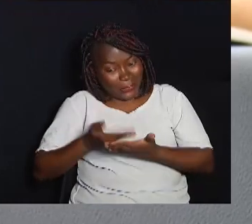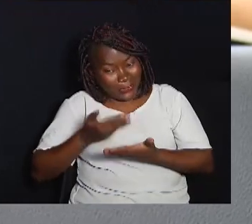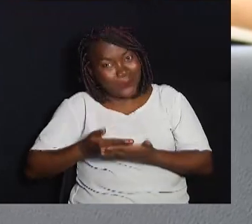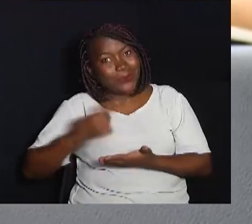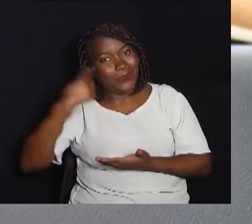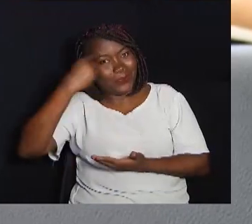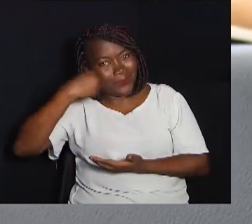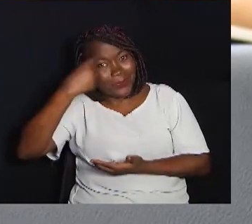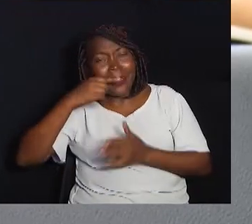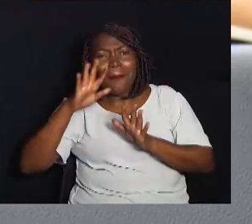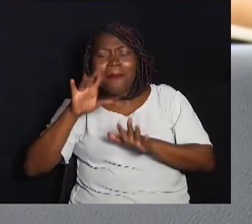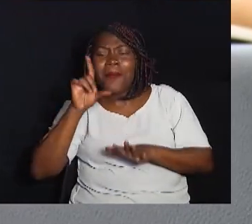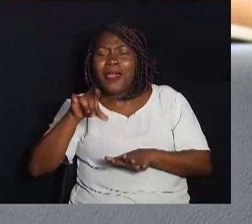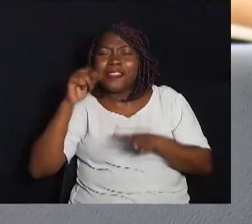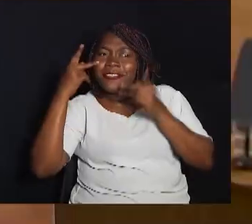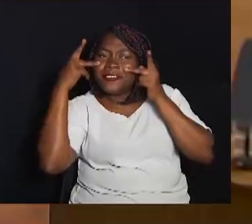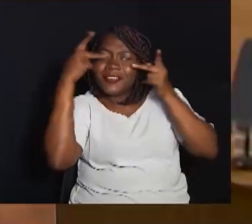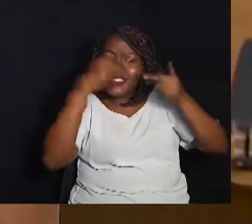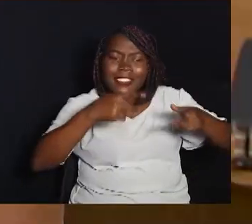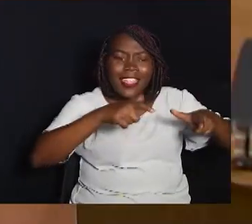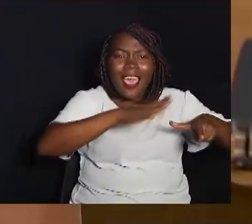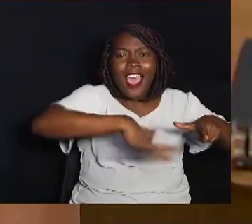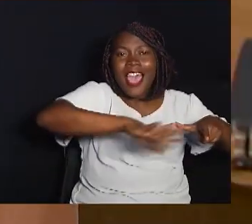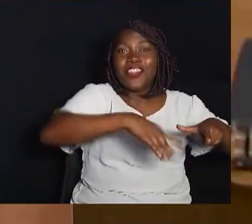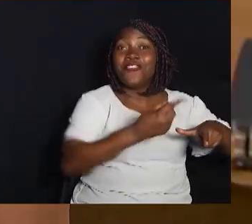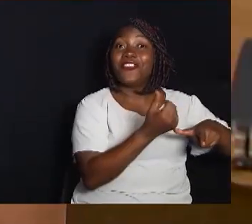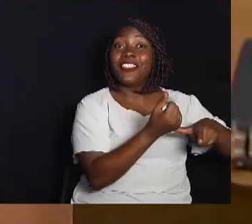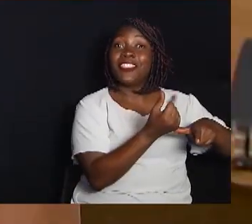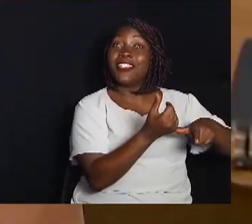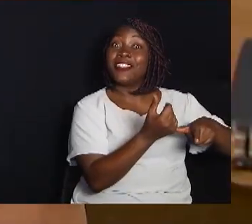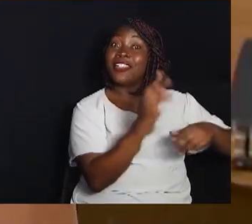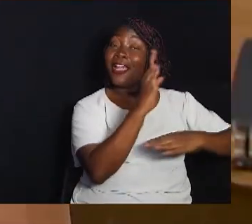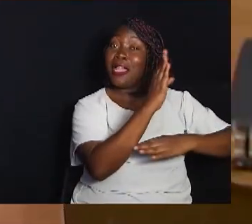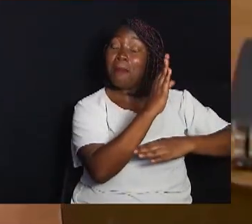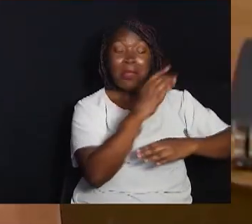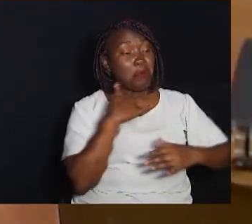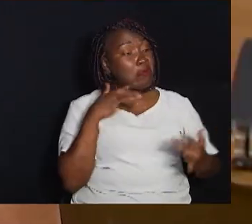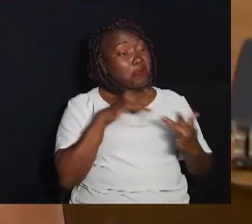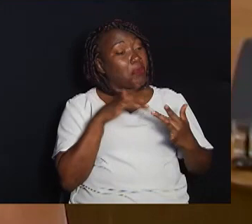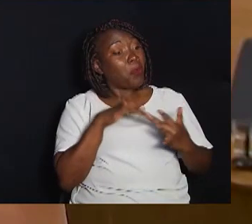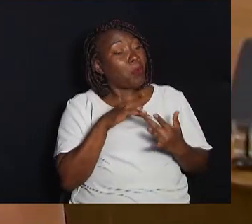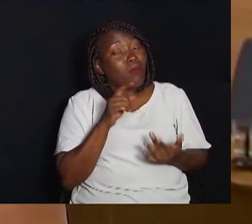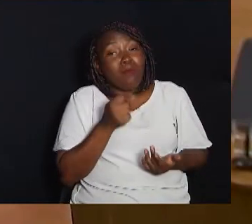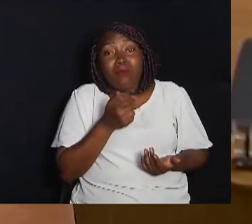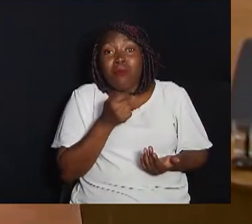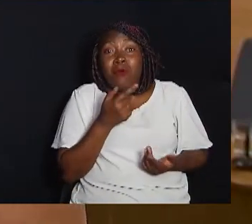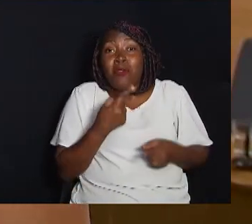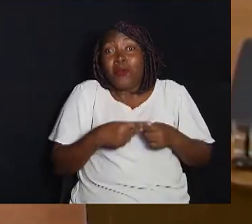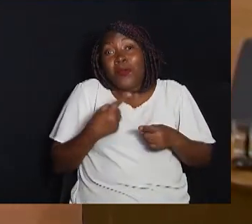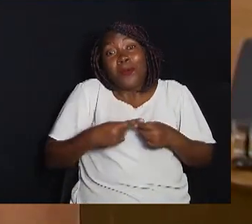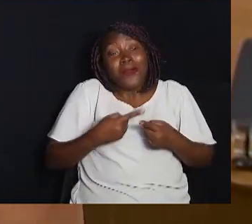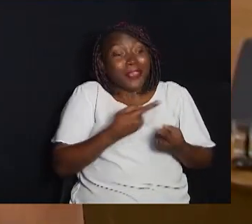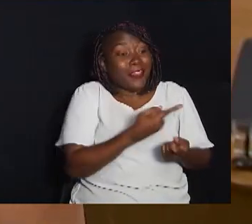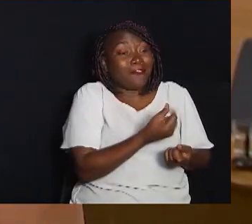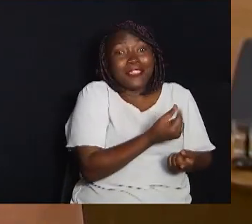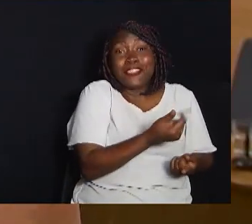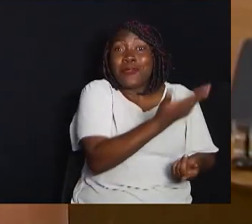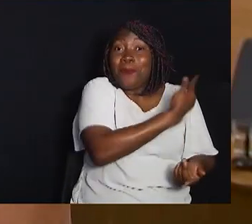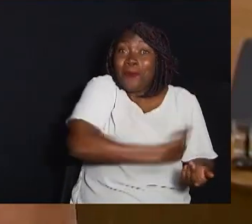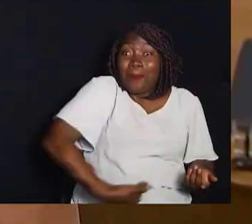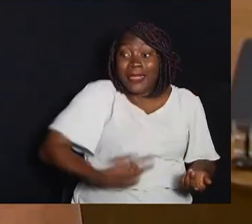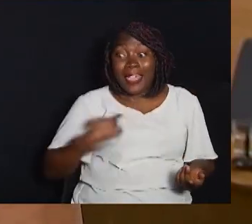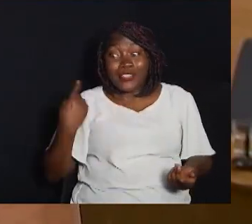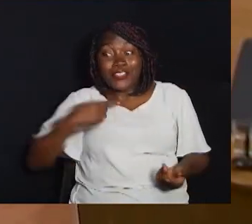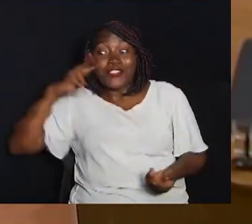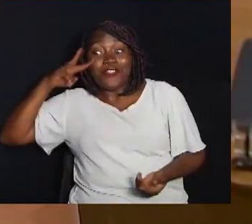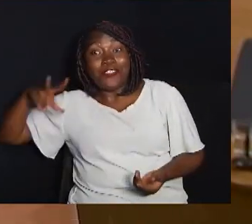por visitar a área de finanças da Câmara Uma área que eu não tenho muito contato, porque são finanças públicas E a gente vê mais finanças privadas,